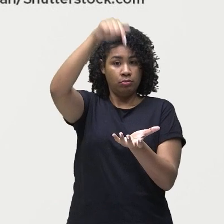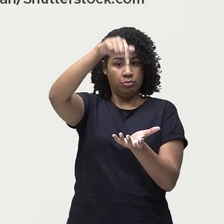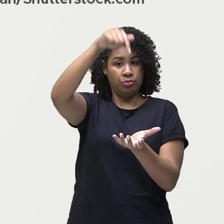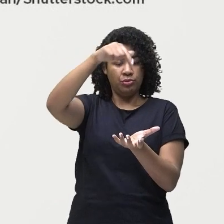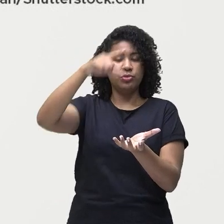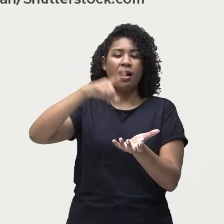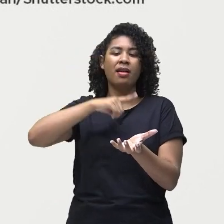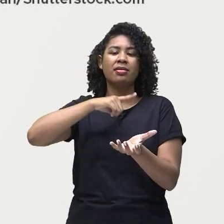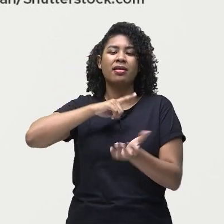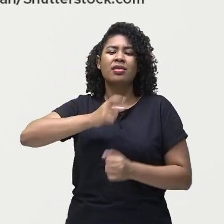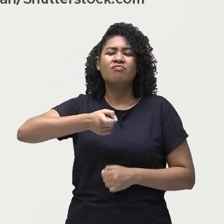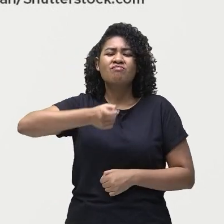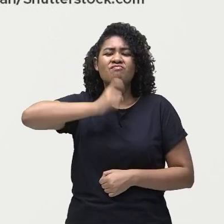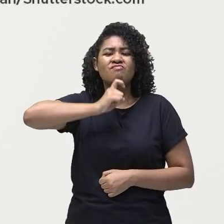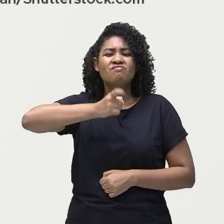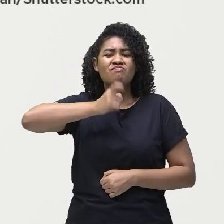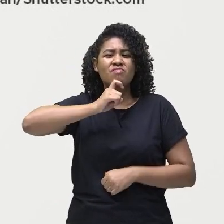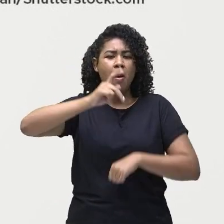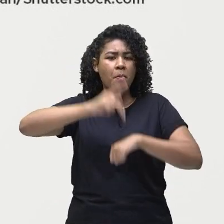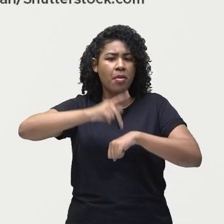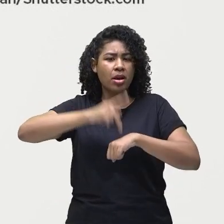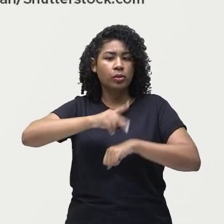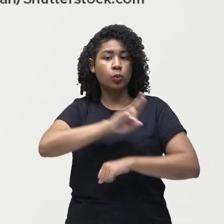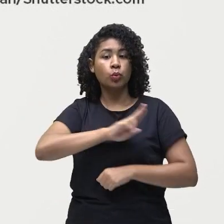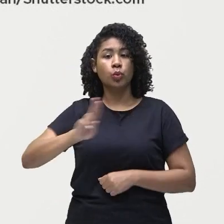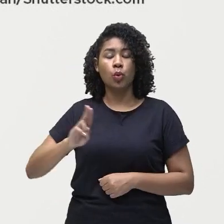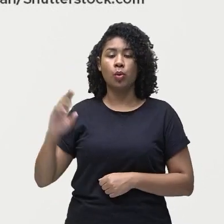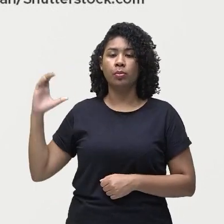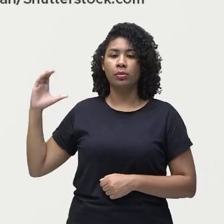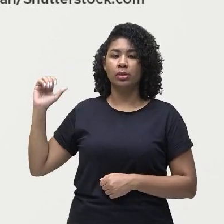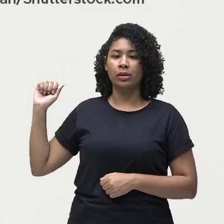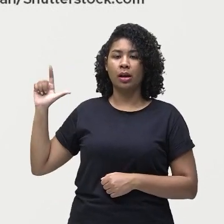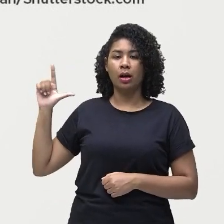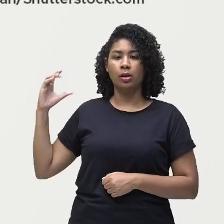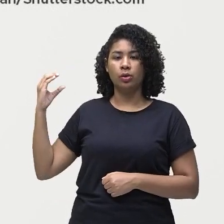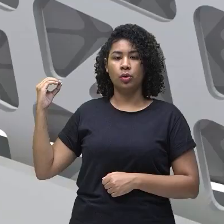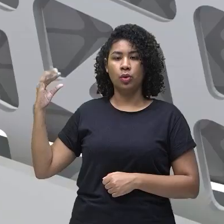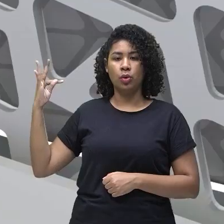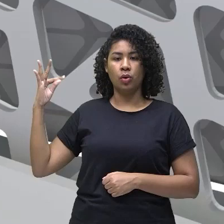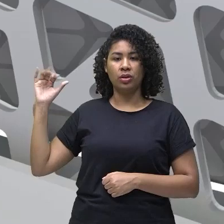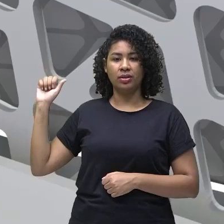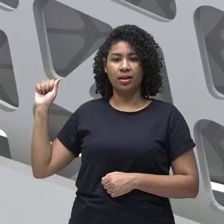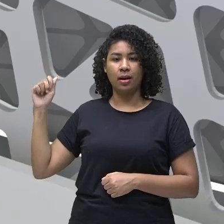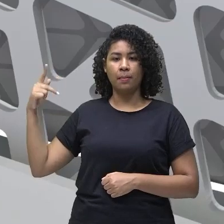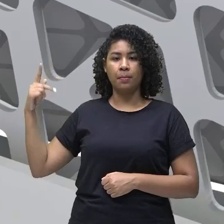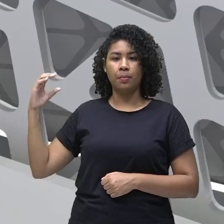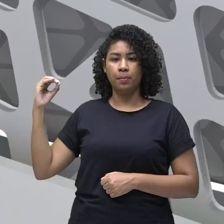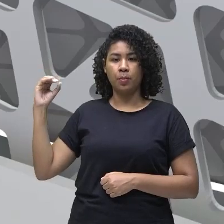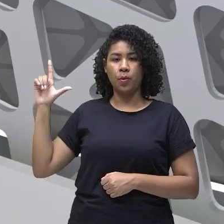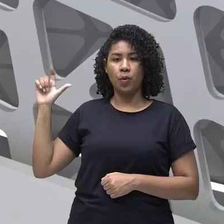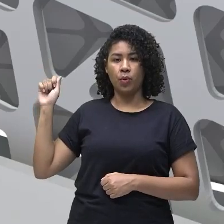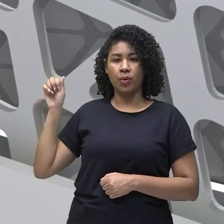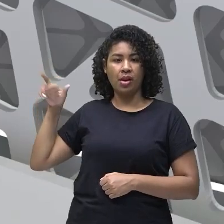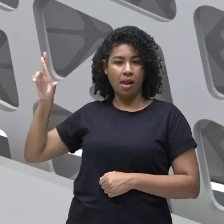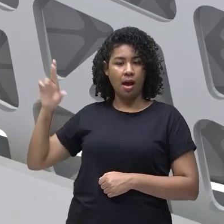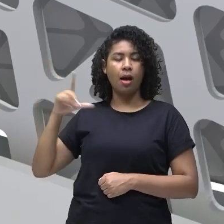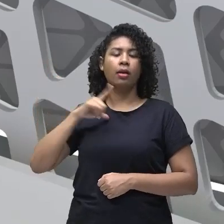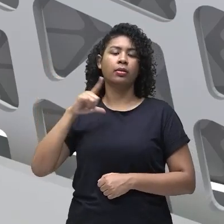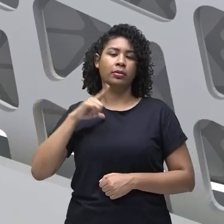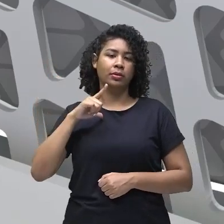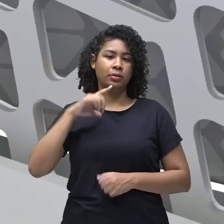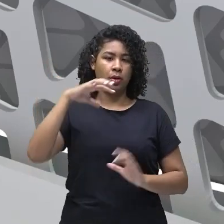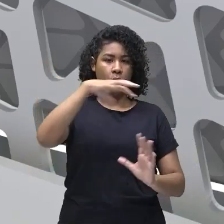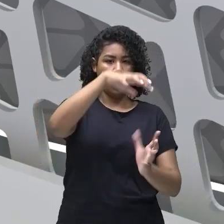o que a gente chama de calotas polares então você tem o planeta terra e você vai ter nos seus dois polos